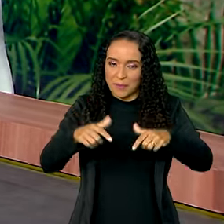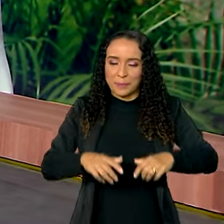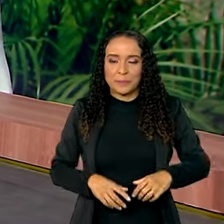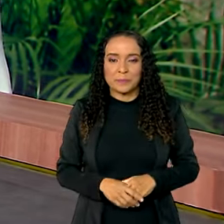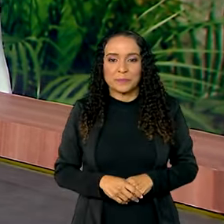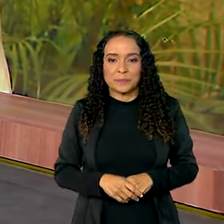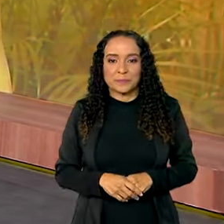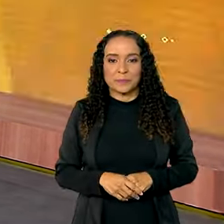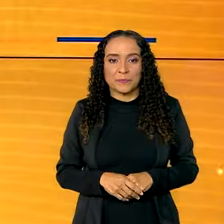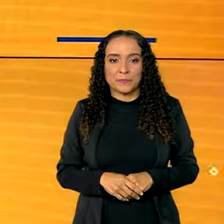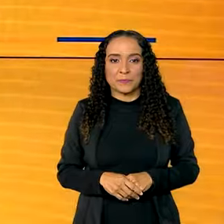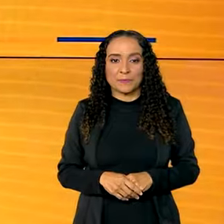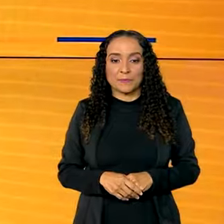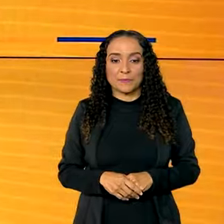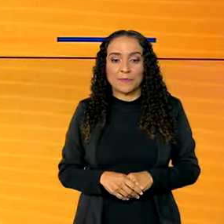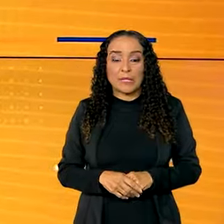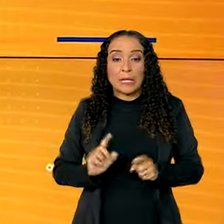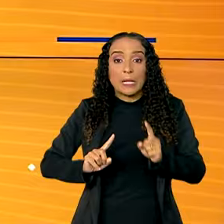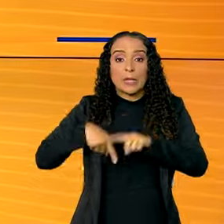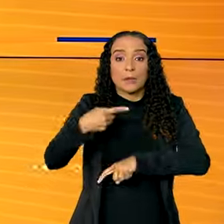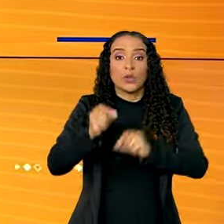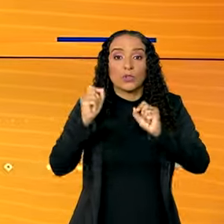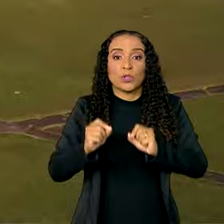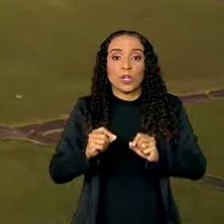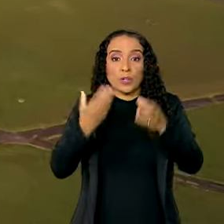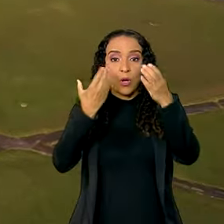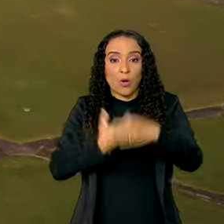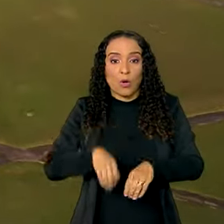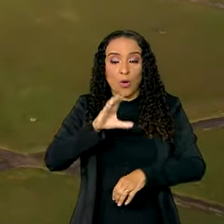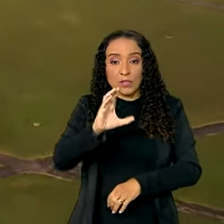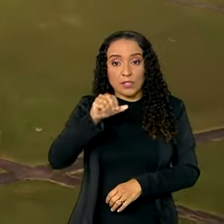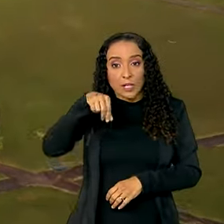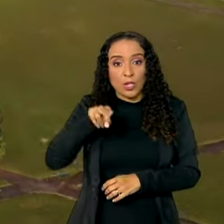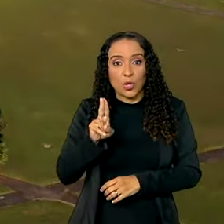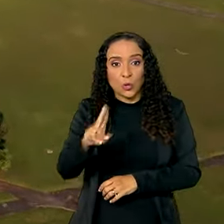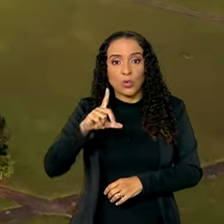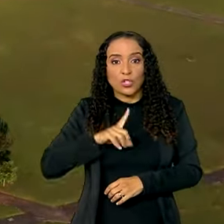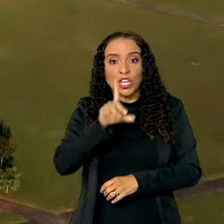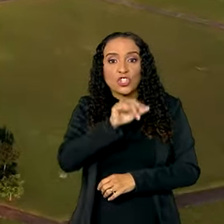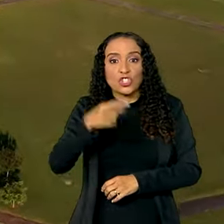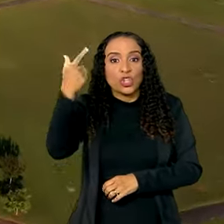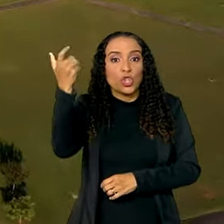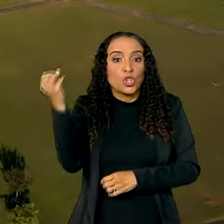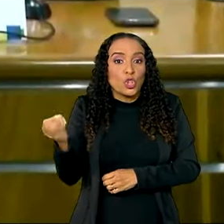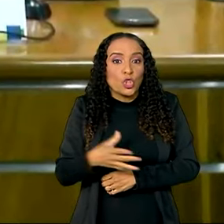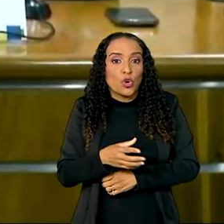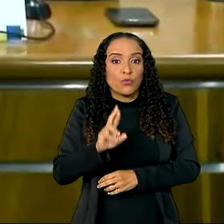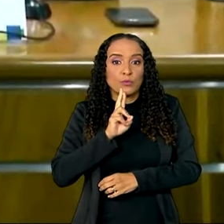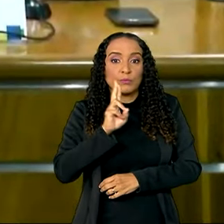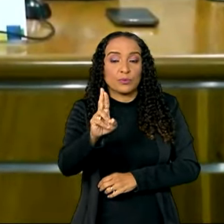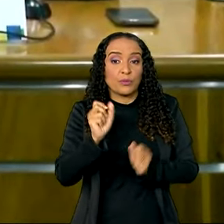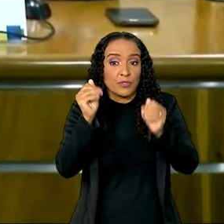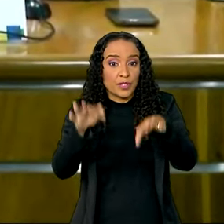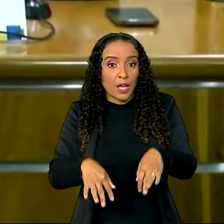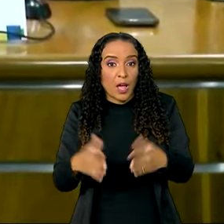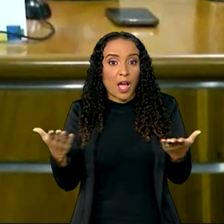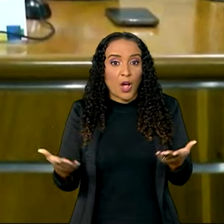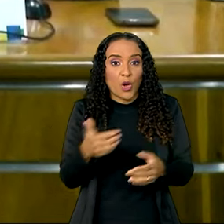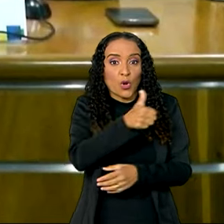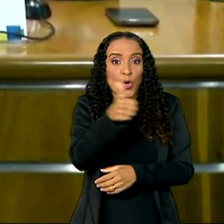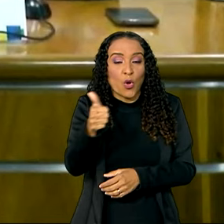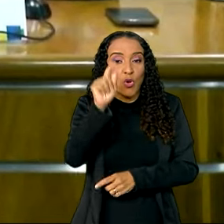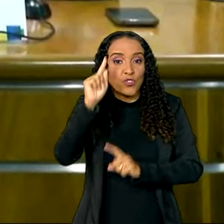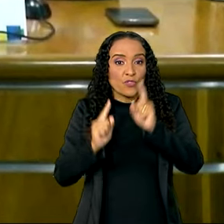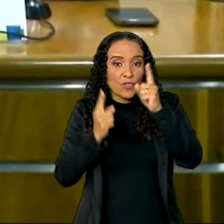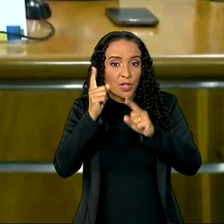Janeiro. Veja, a seguir, concurso nacional unificado tem nova data para o resultado final. Agora é